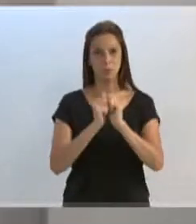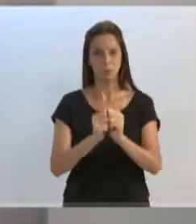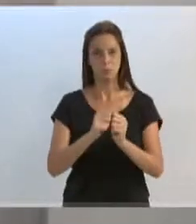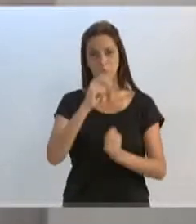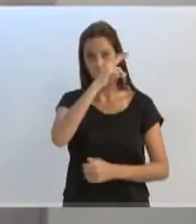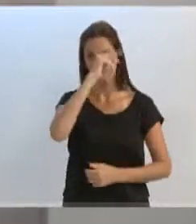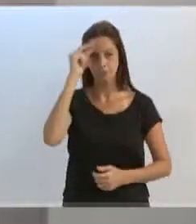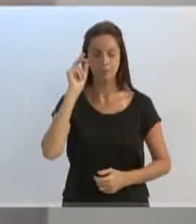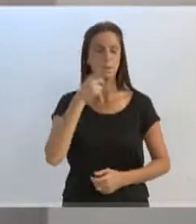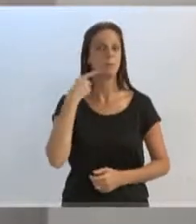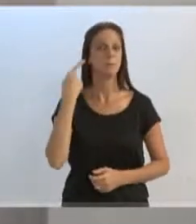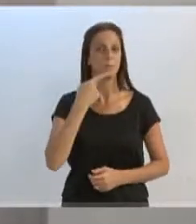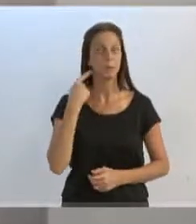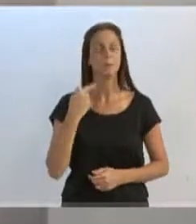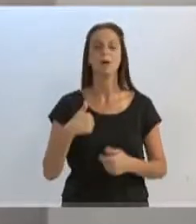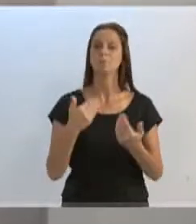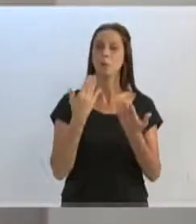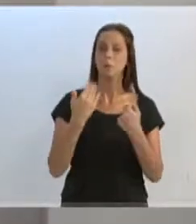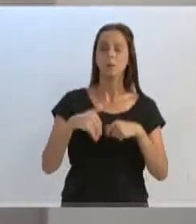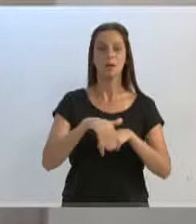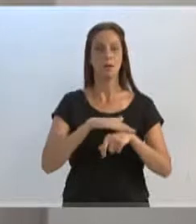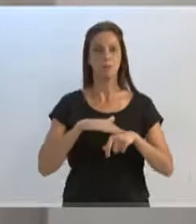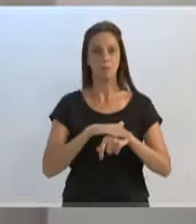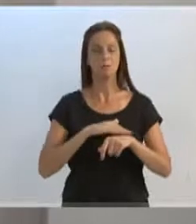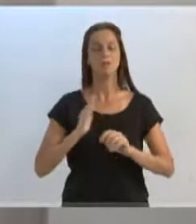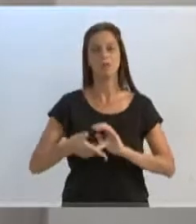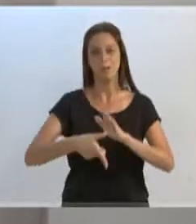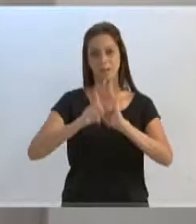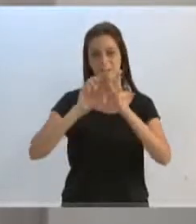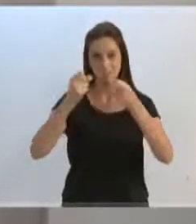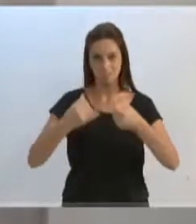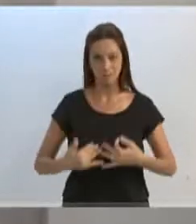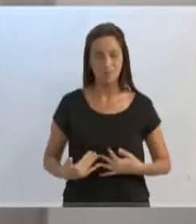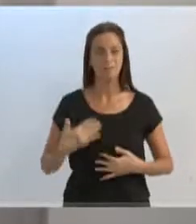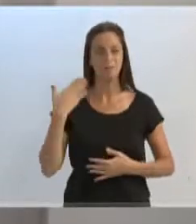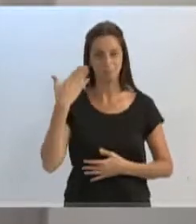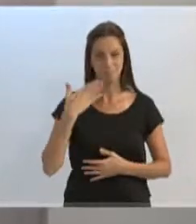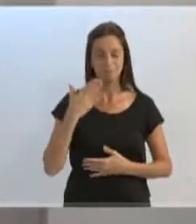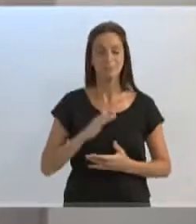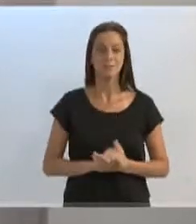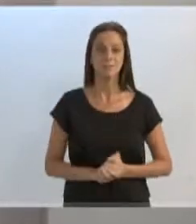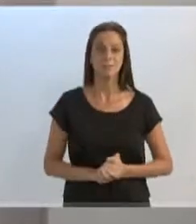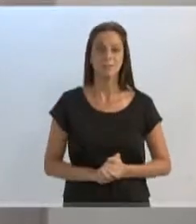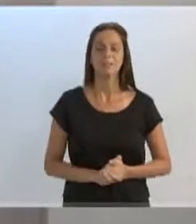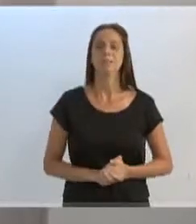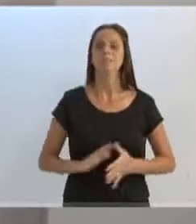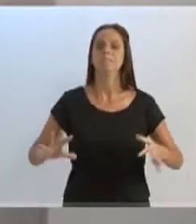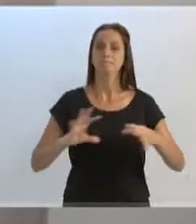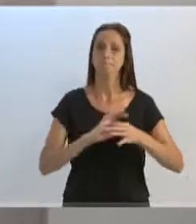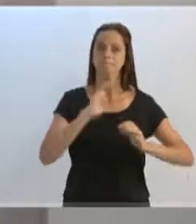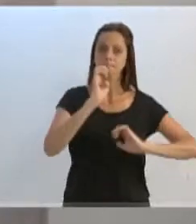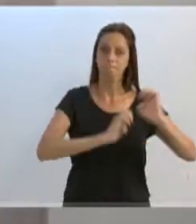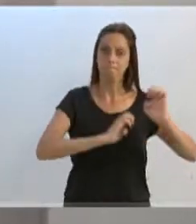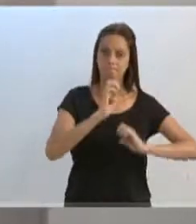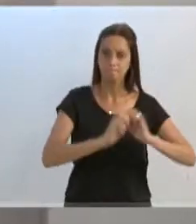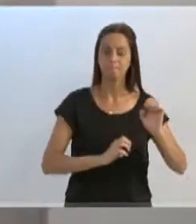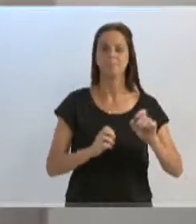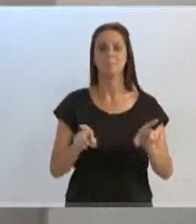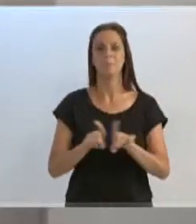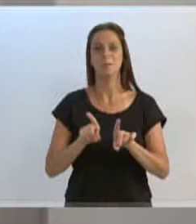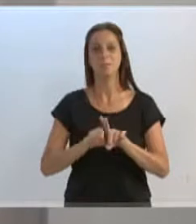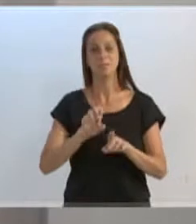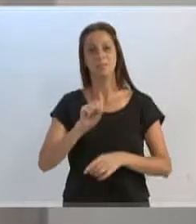Marcelo Lanzarinha, a conversa, como o senhor mesmo destacou no seu pronunciamento, com as empresas, o representante do SIDASC,